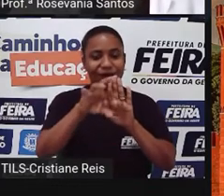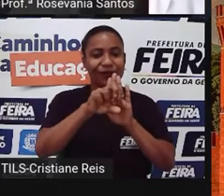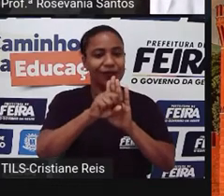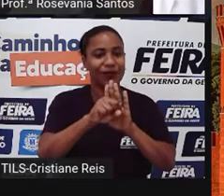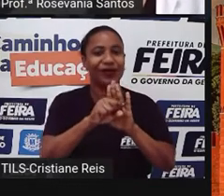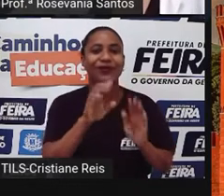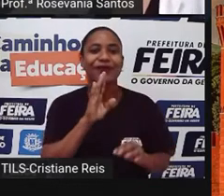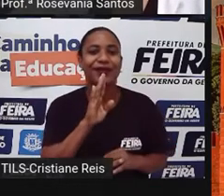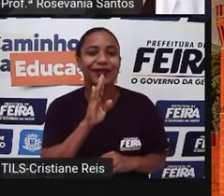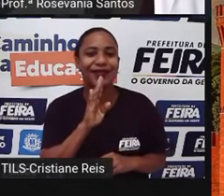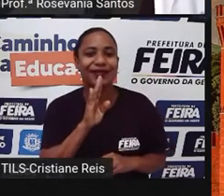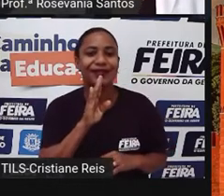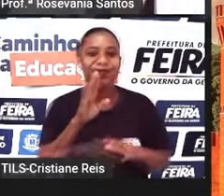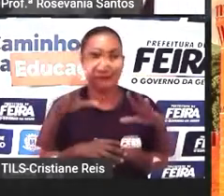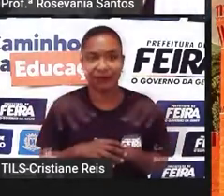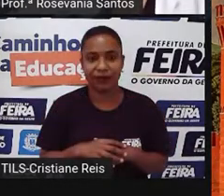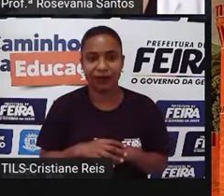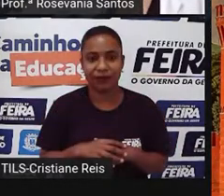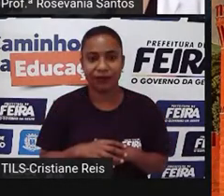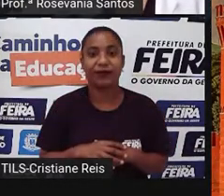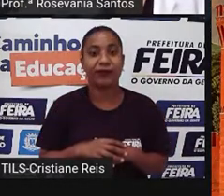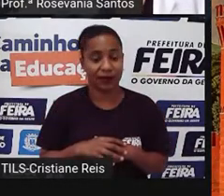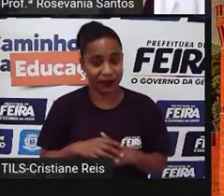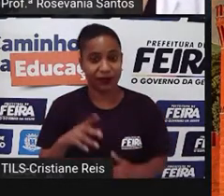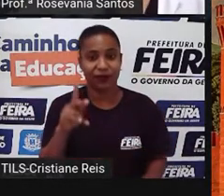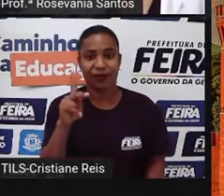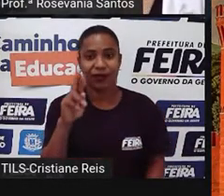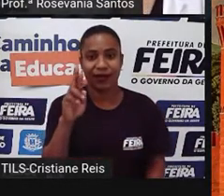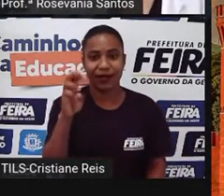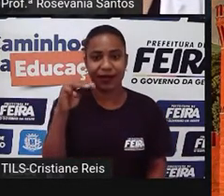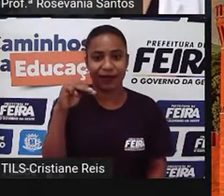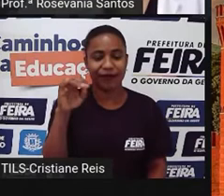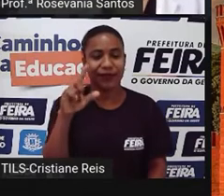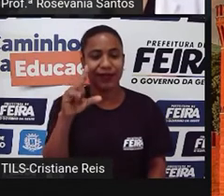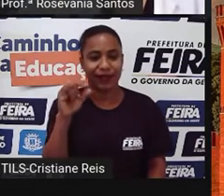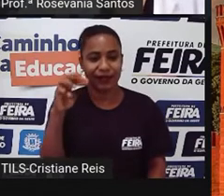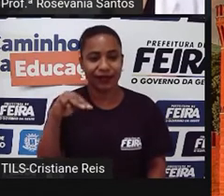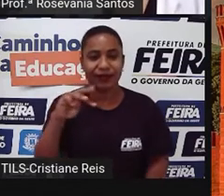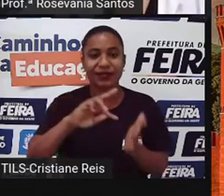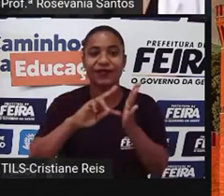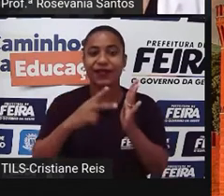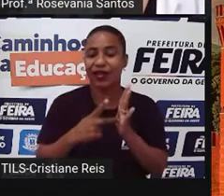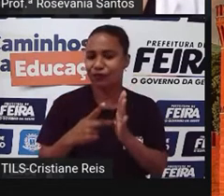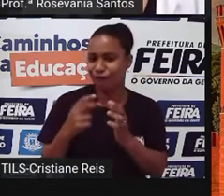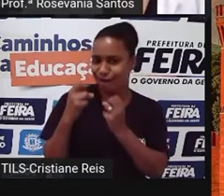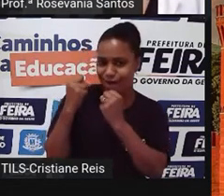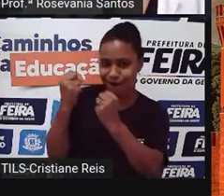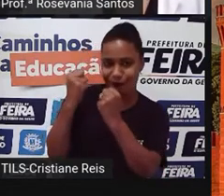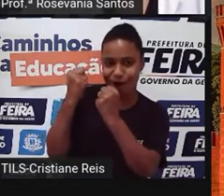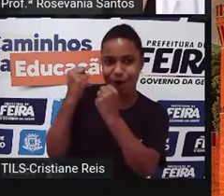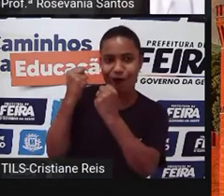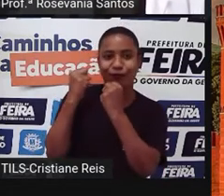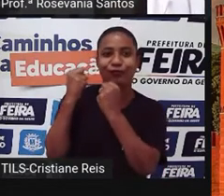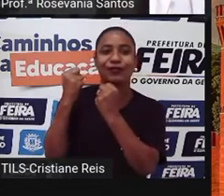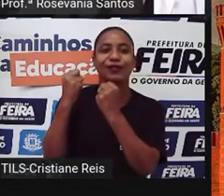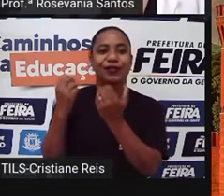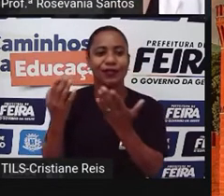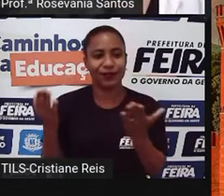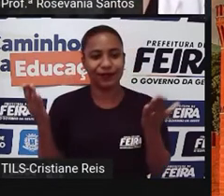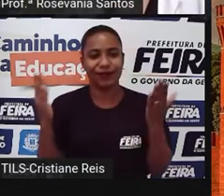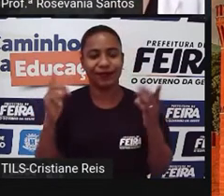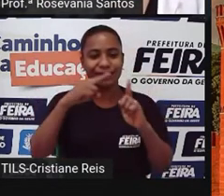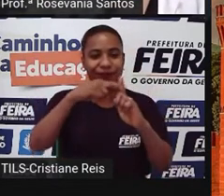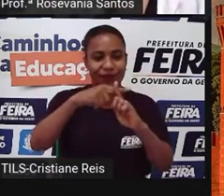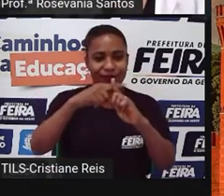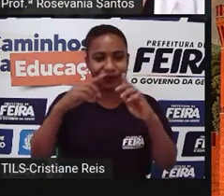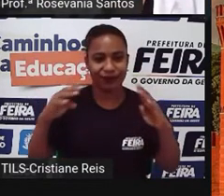conhecido, que é o Kremlin, né. O Kremlin, esse nome que significa Fortaleza, você vai encontrar aí, né, a